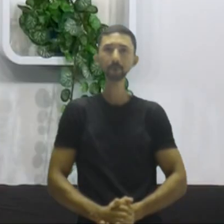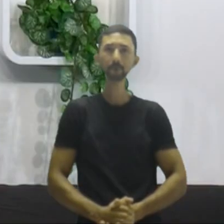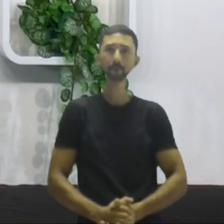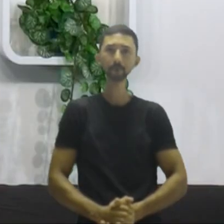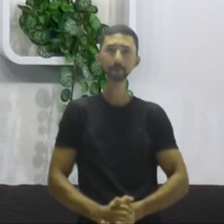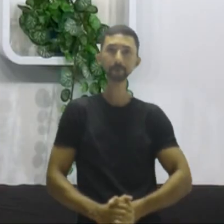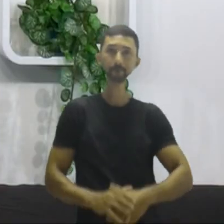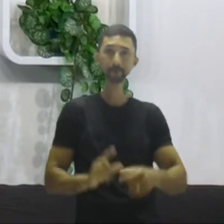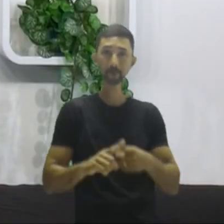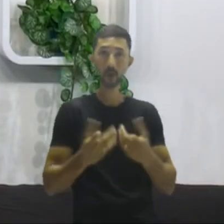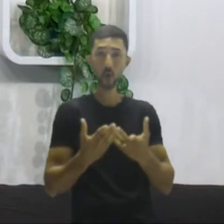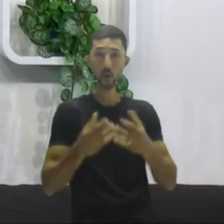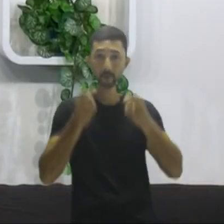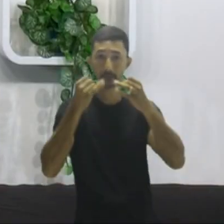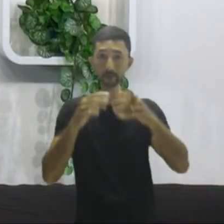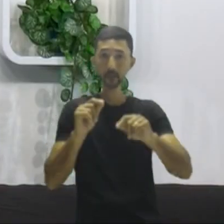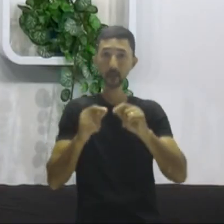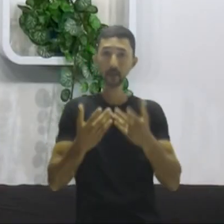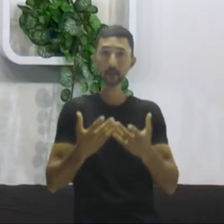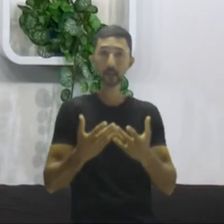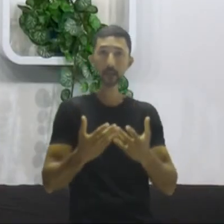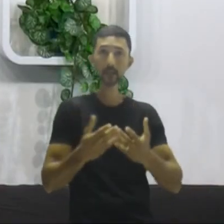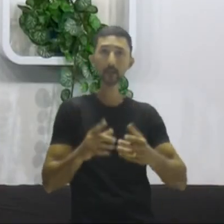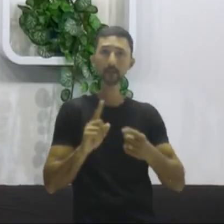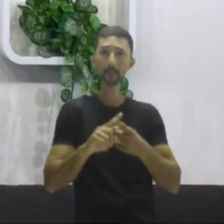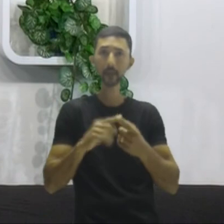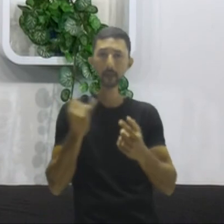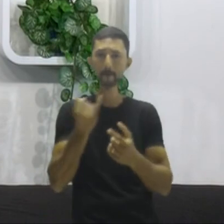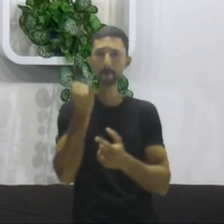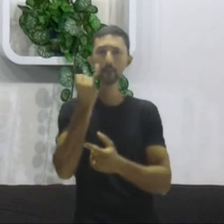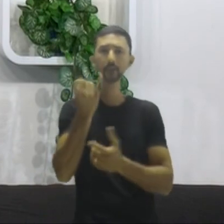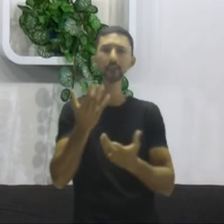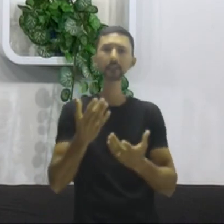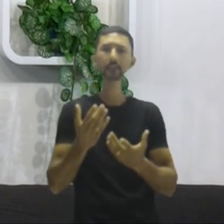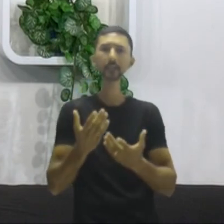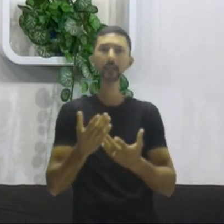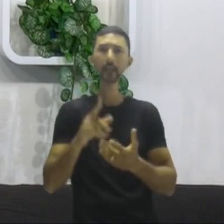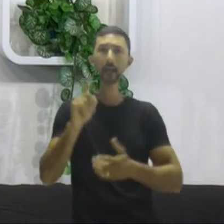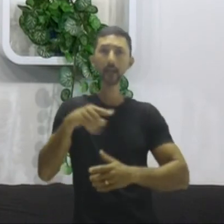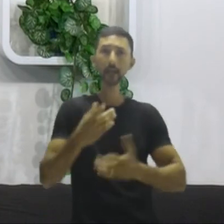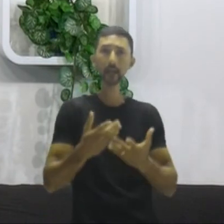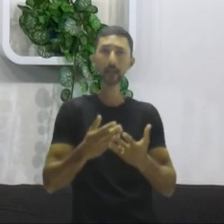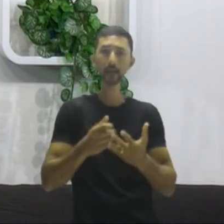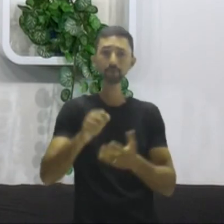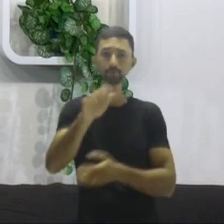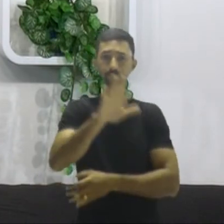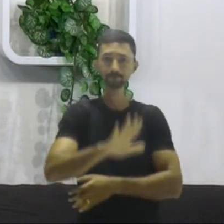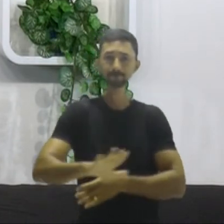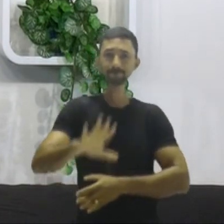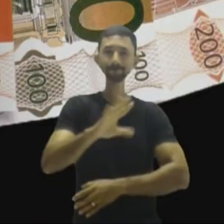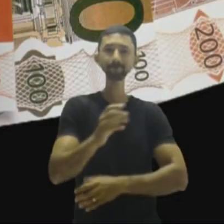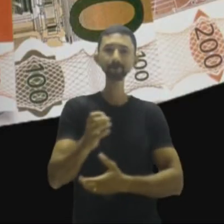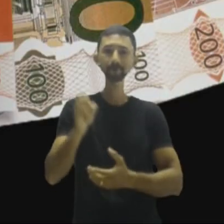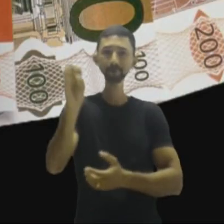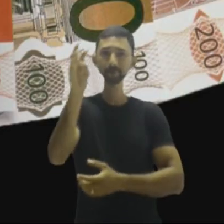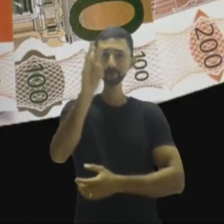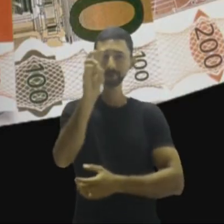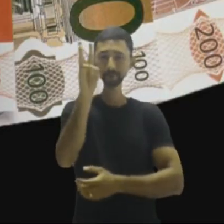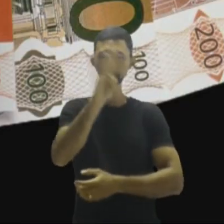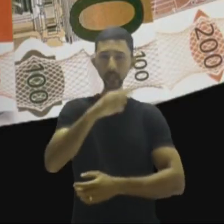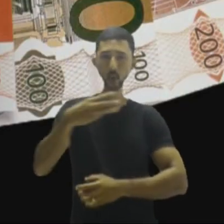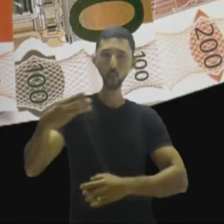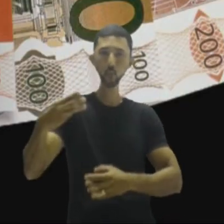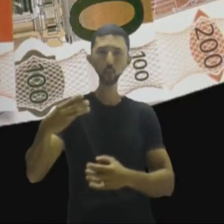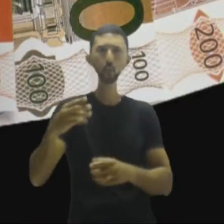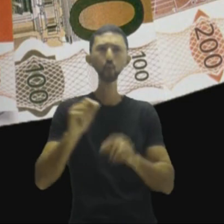Agora, eu vou falar para vocês de uma coisa muito importante que é a Zona Euro. O que é a